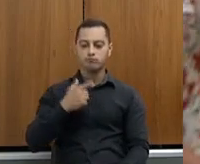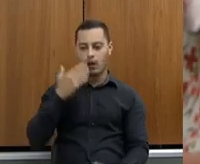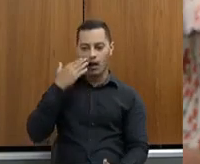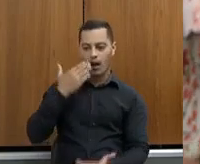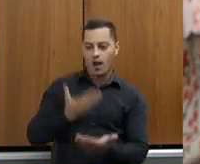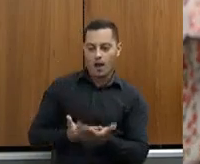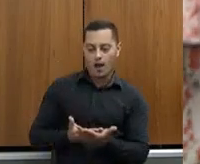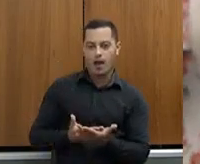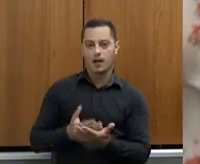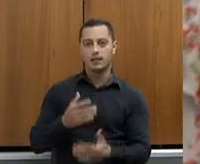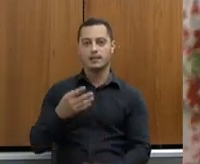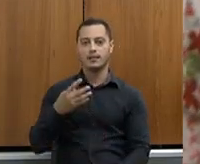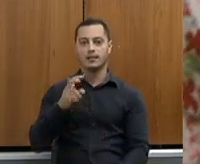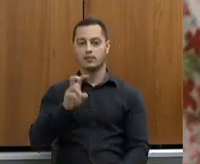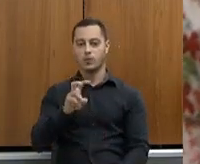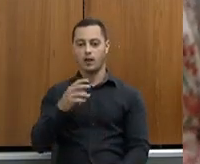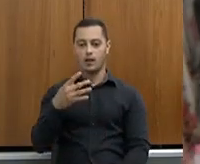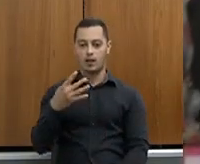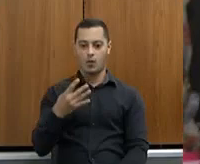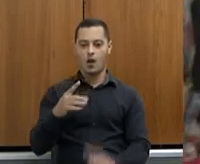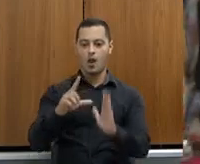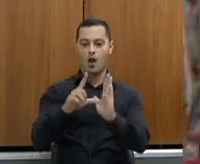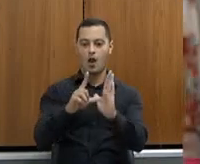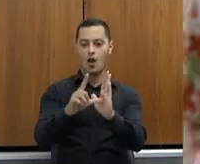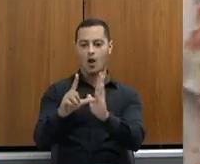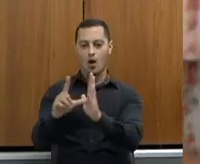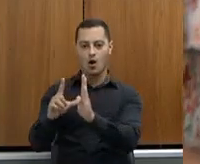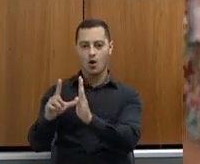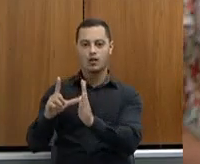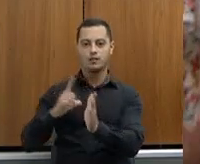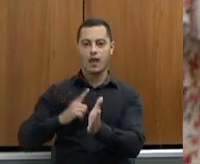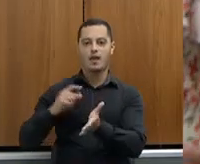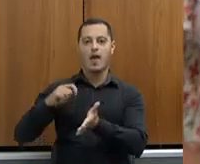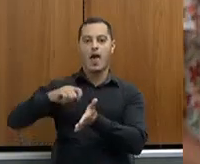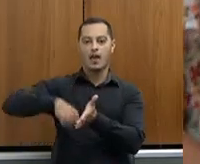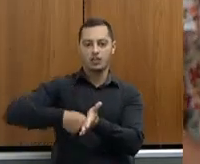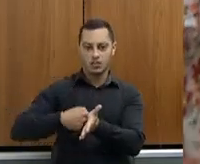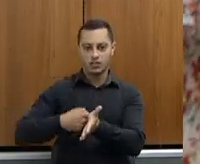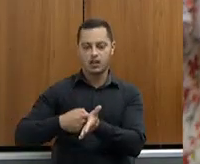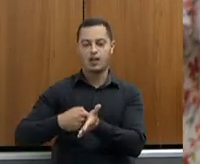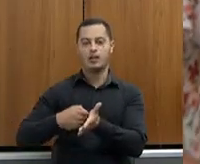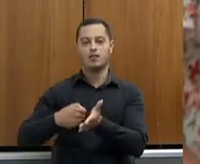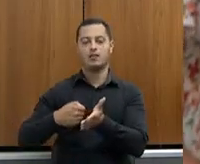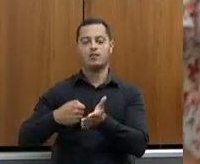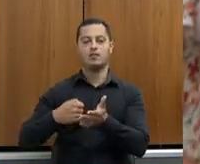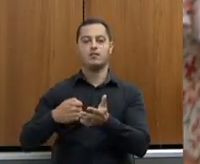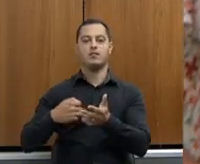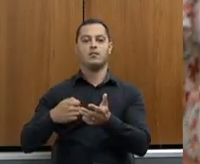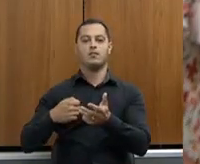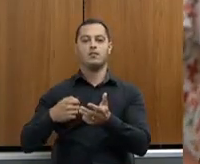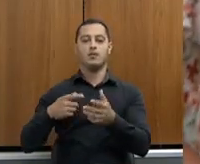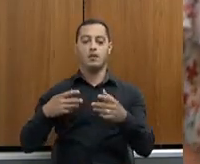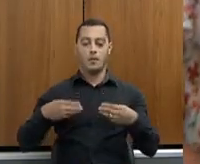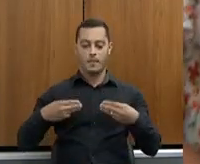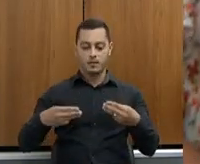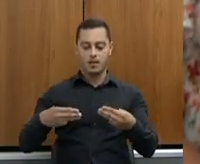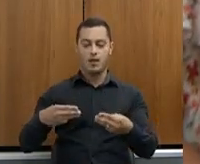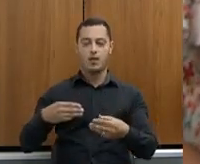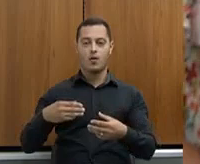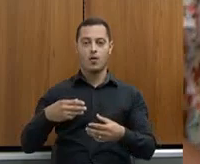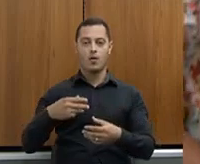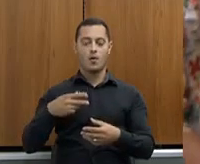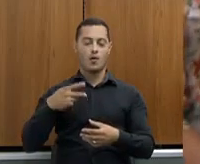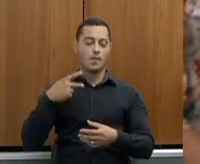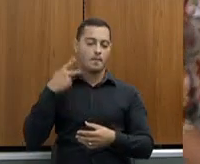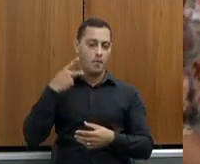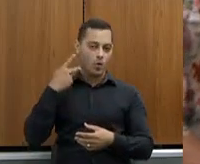eu vi. 54 estabelecimentos registrados, dois veterinários, um agrônomo, um técnico em agropecuária, o Ministério Público de Defesa do Consumidor